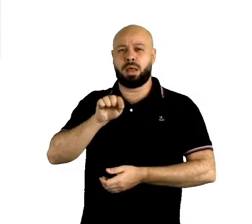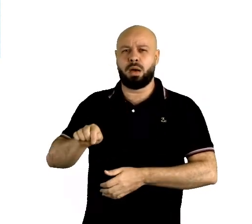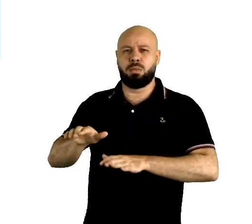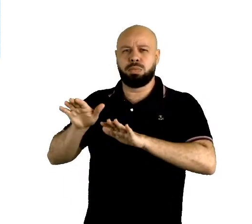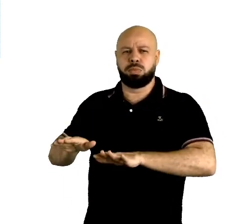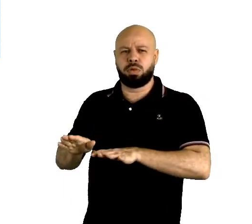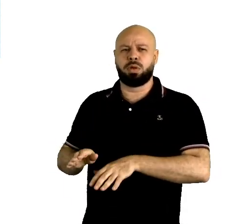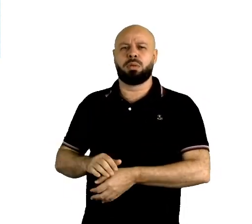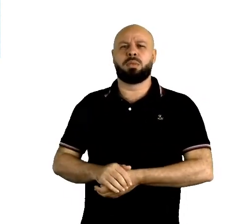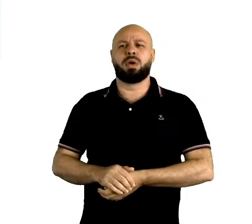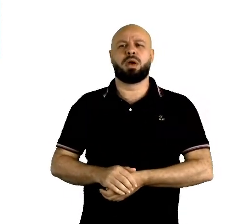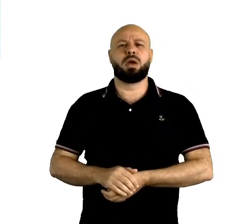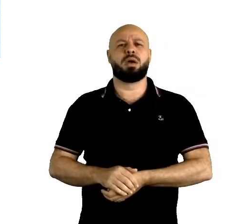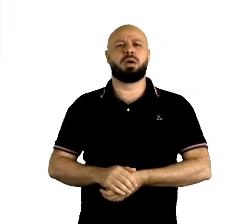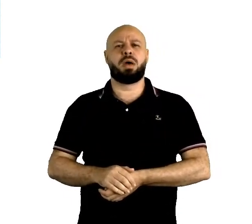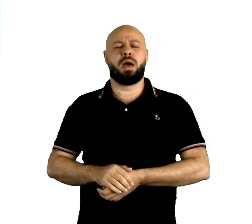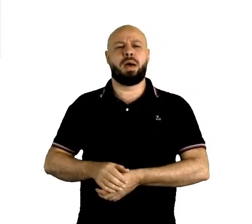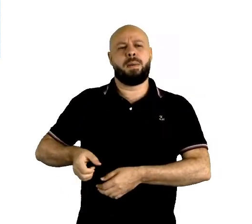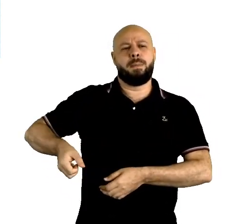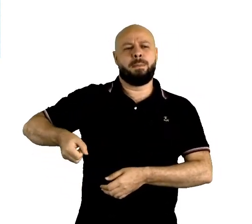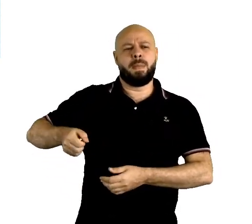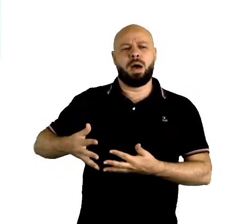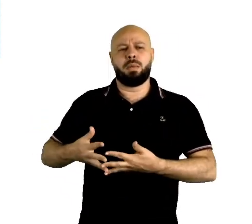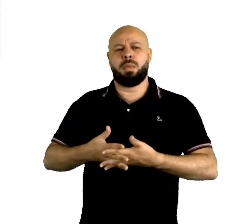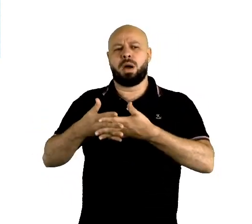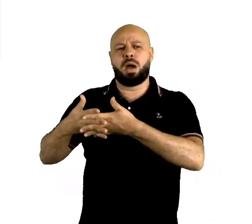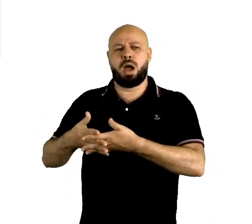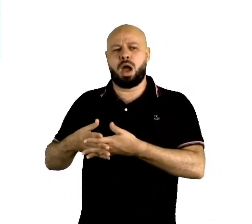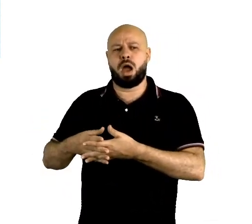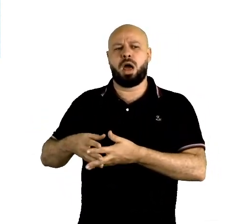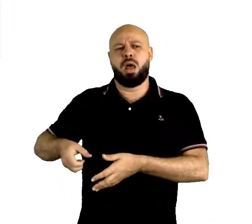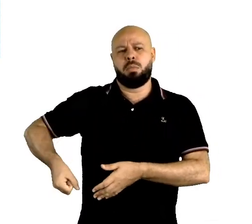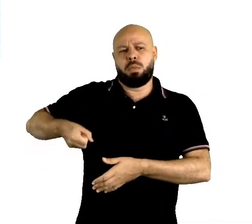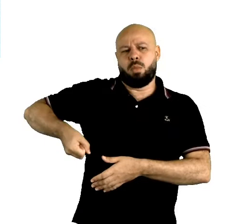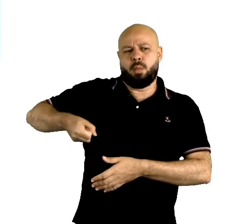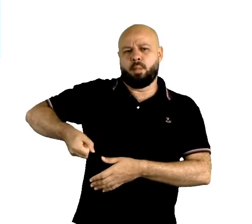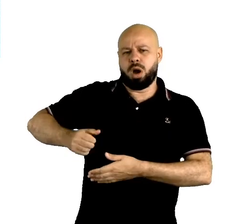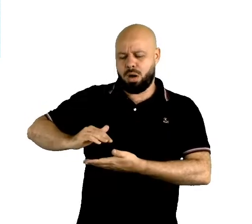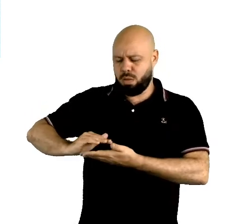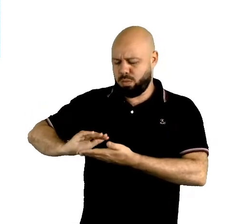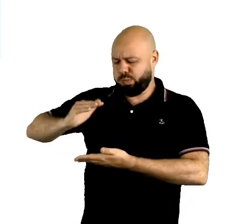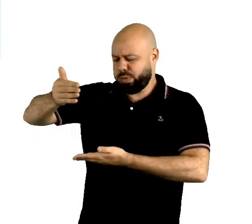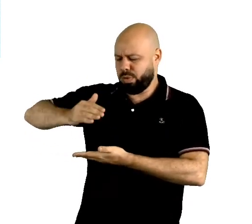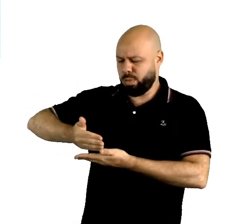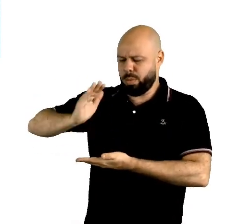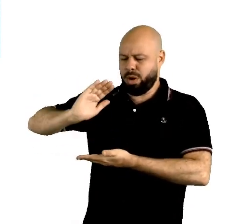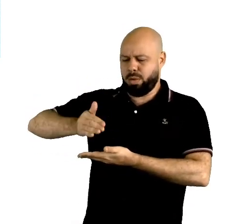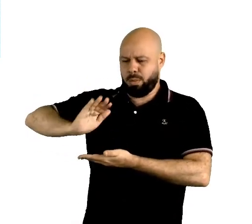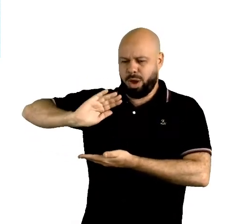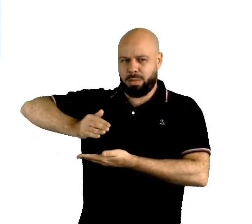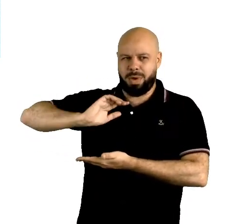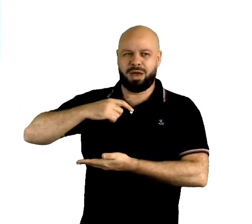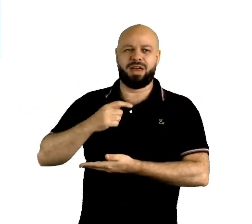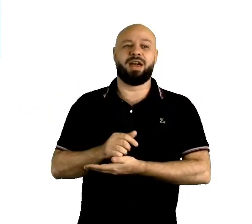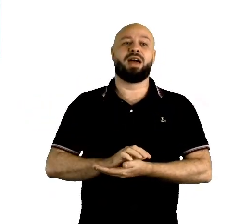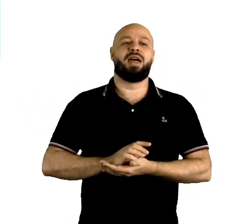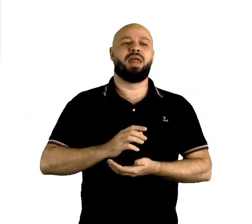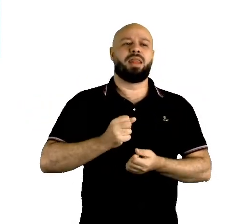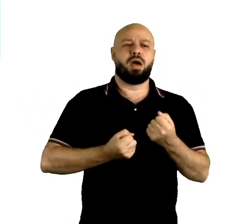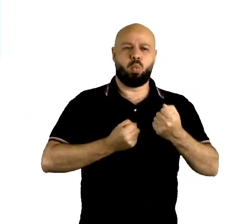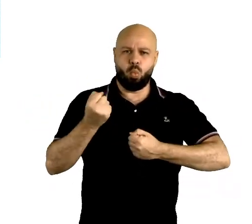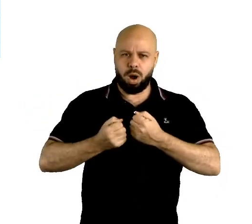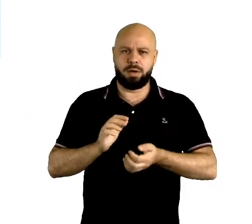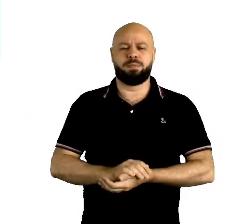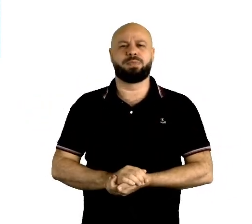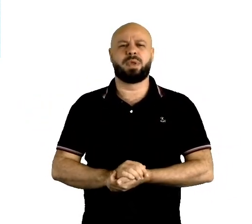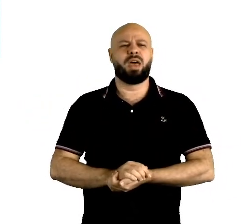americano trunk, que é a mala do carro. Temos aí chemistry, né? E drugstore, que é farmácia. Então, observem que